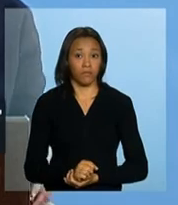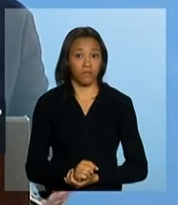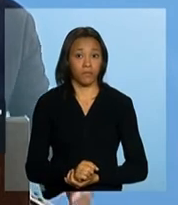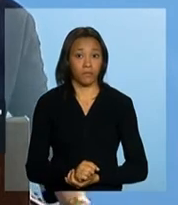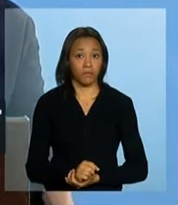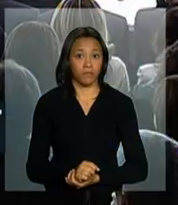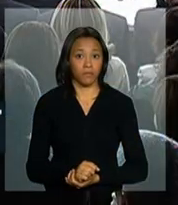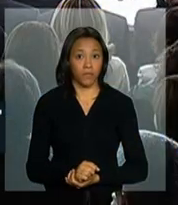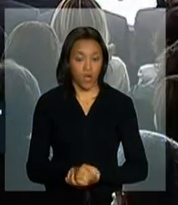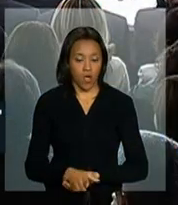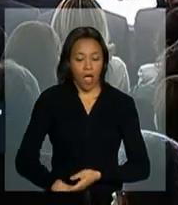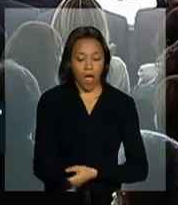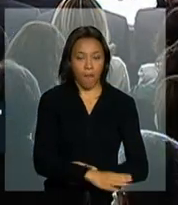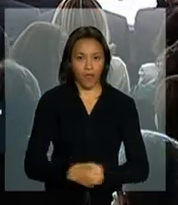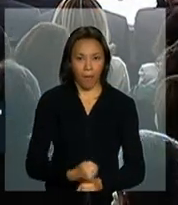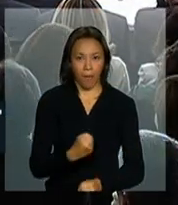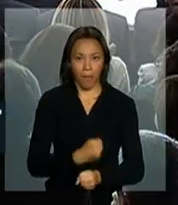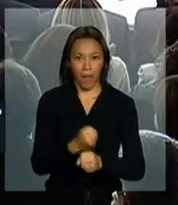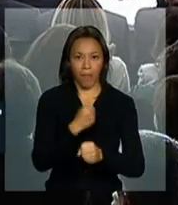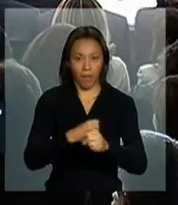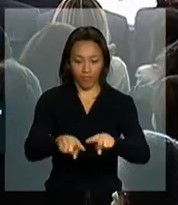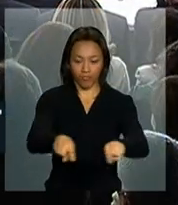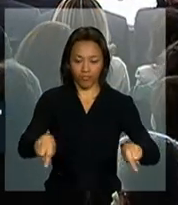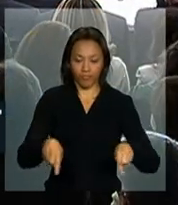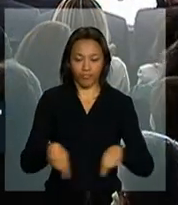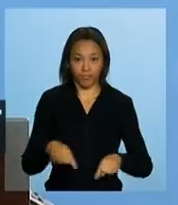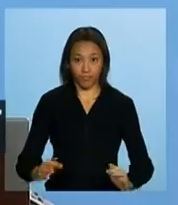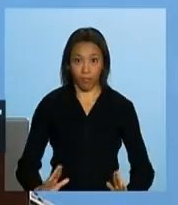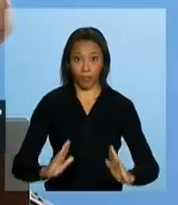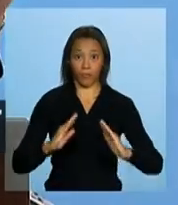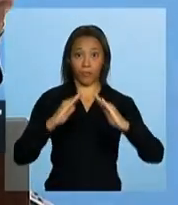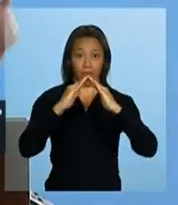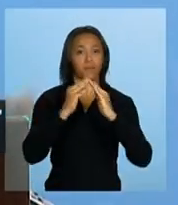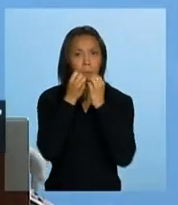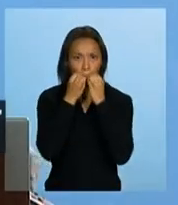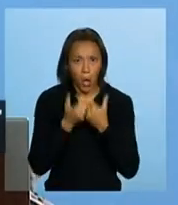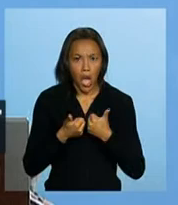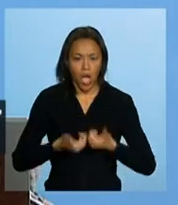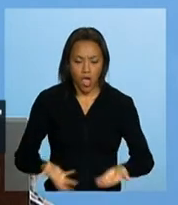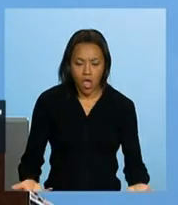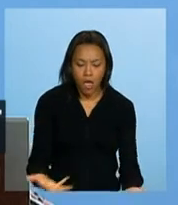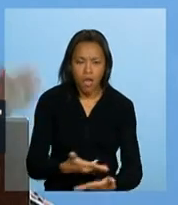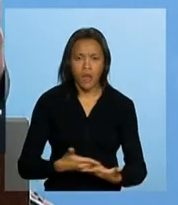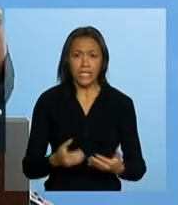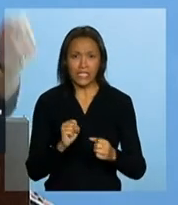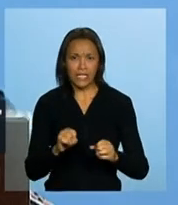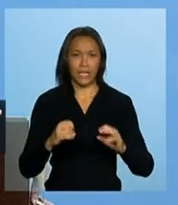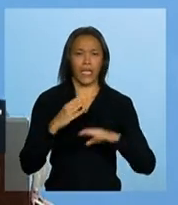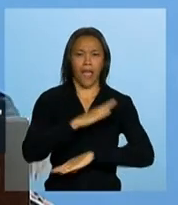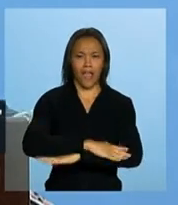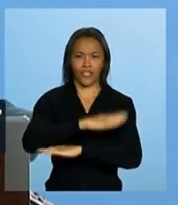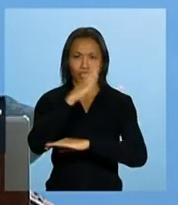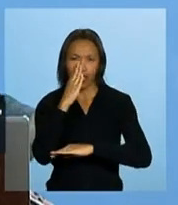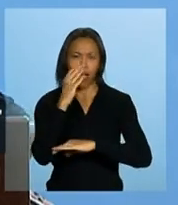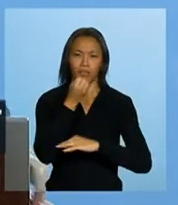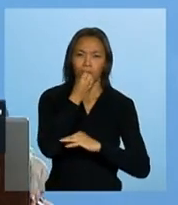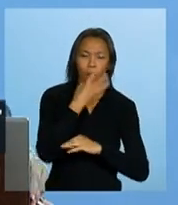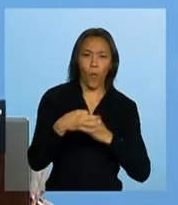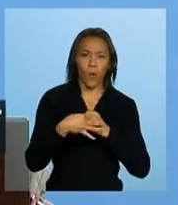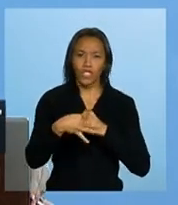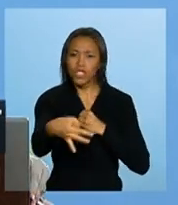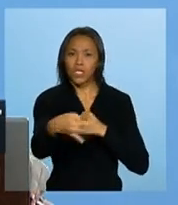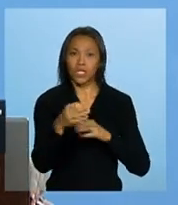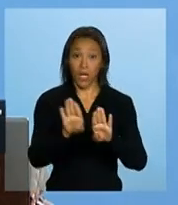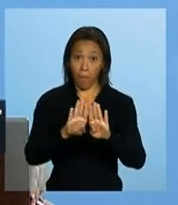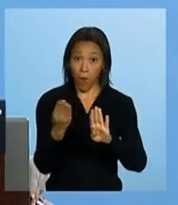rodapé bem acabadinho, se a distância da janela estava adequada, se a porta era